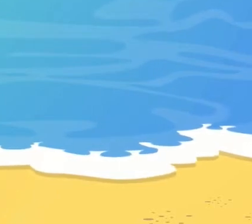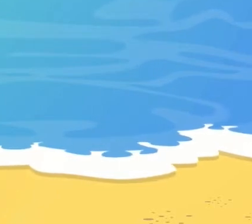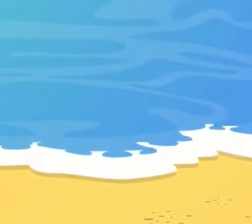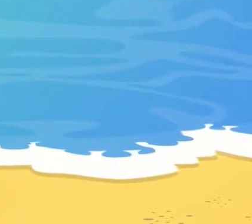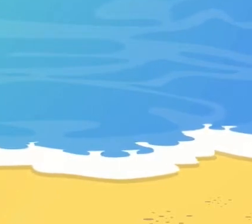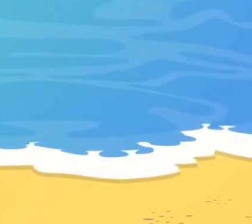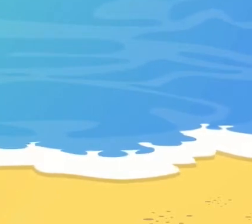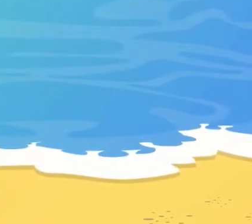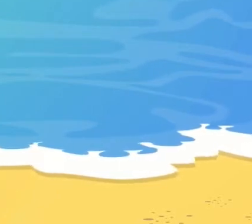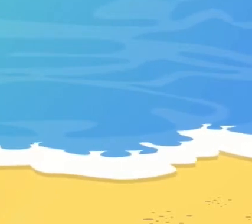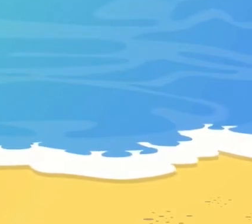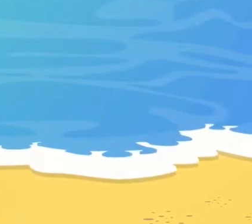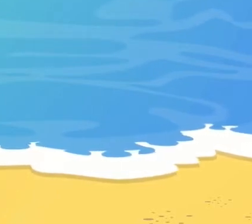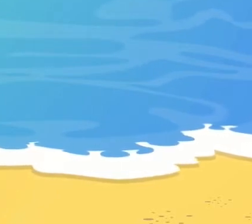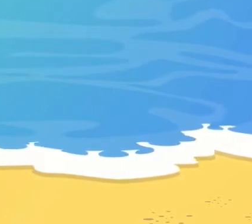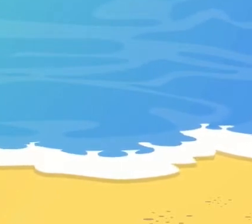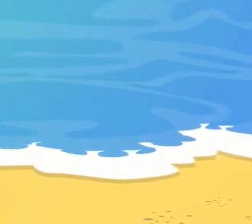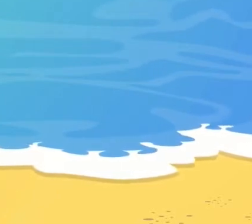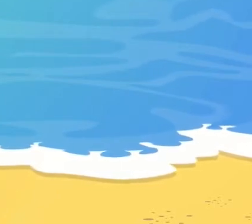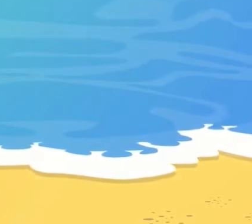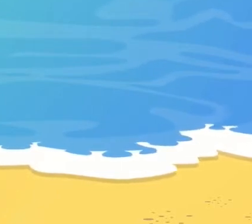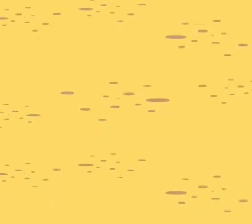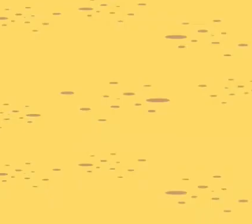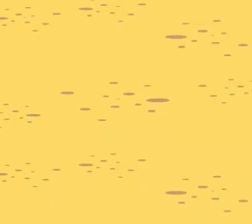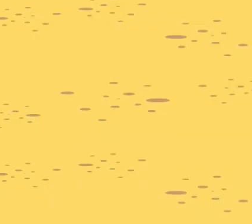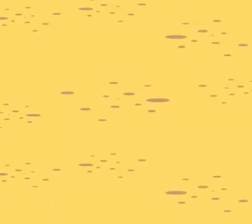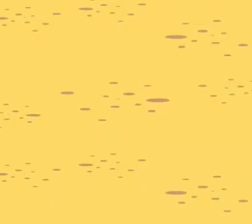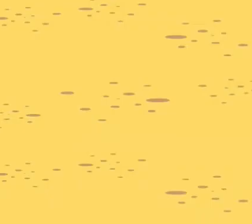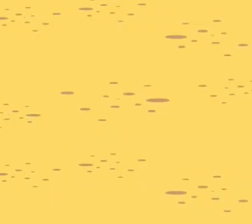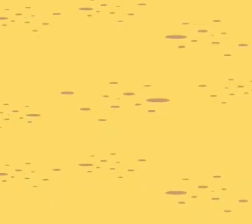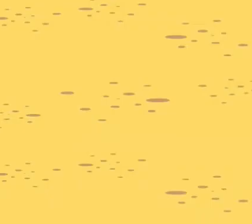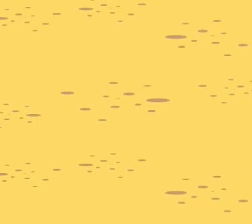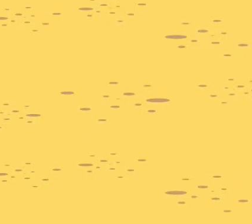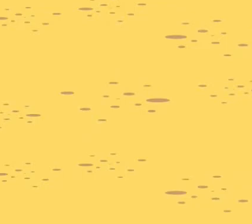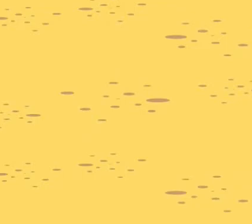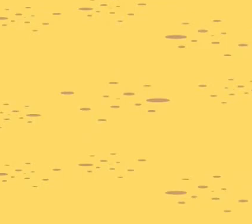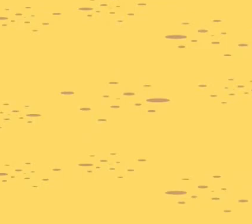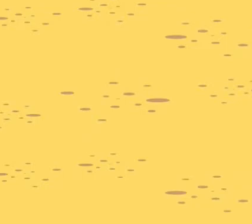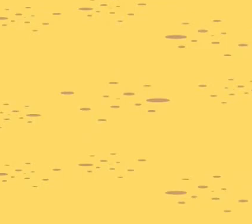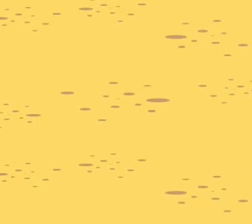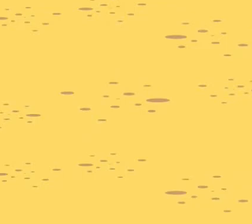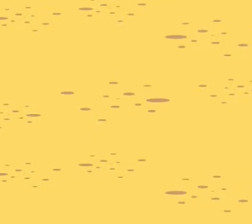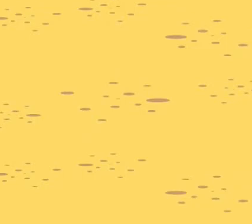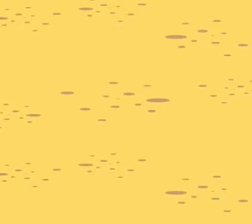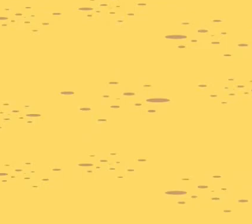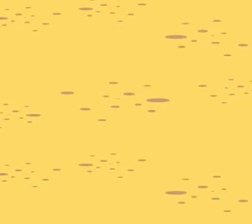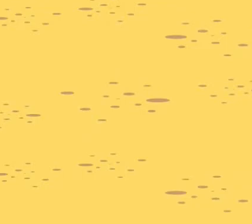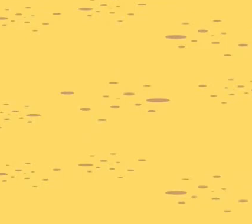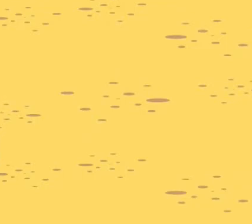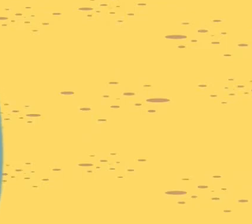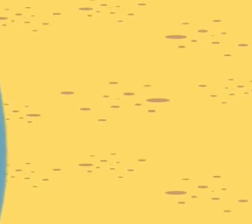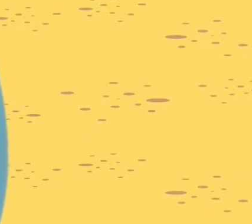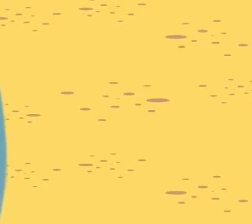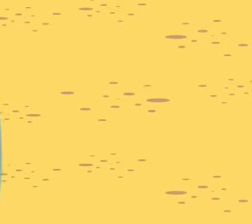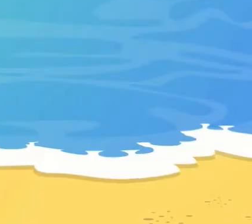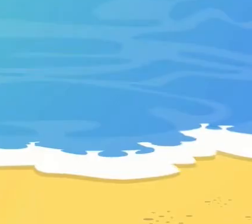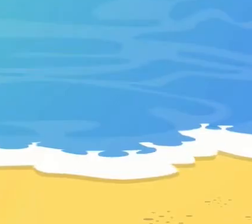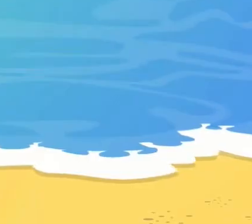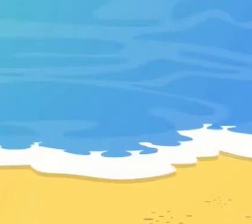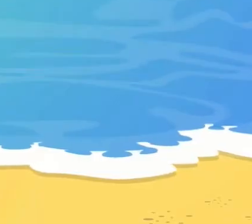Não entendo, Disse a boneca de sal. Mas gostaria muito de entender. Como faço?